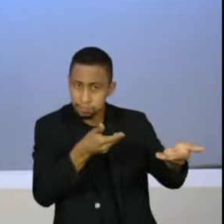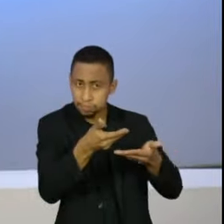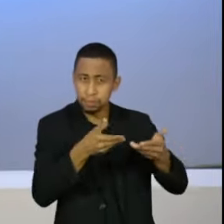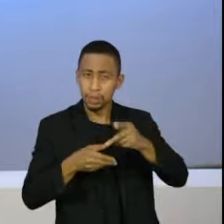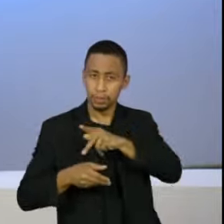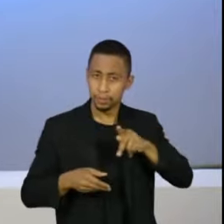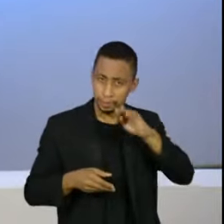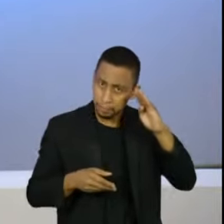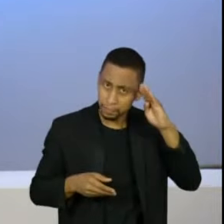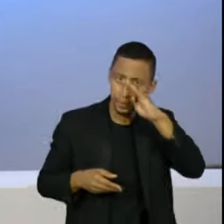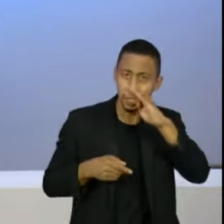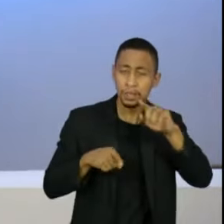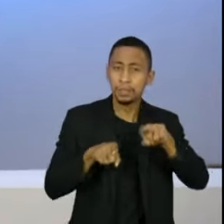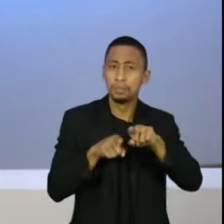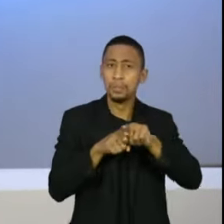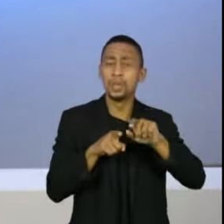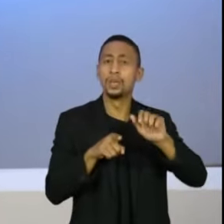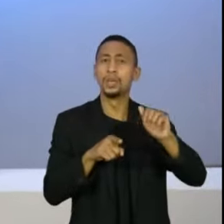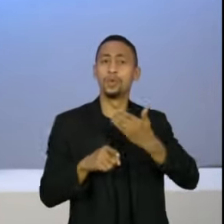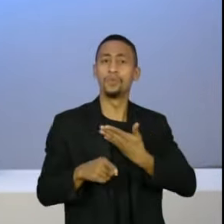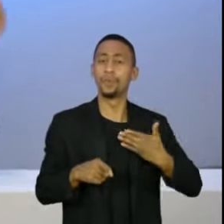imagina que apenas por uma questão